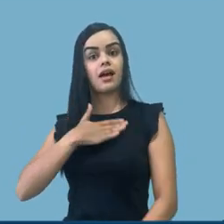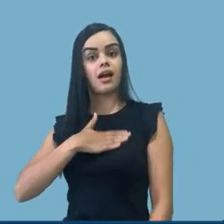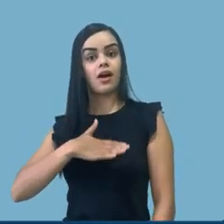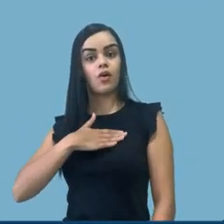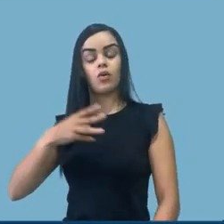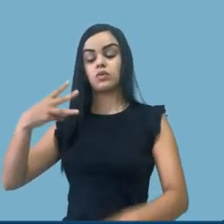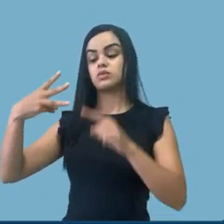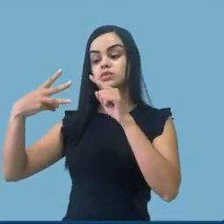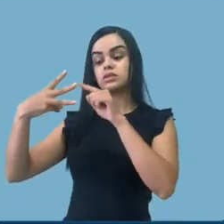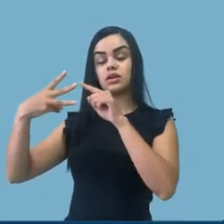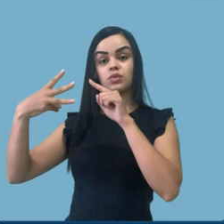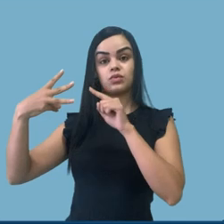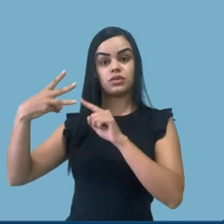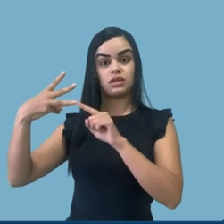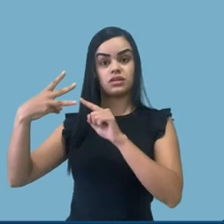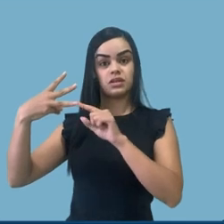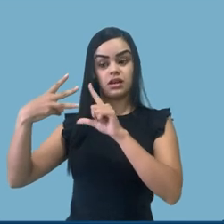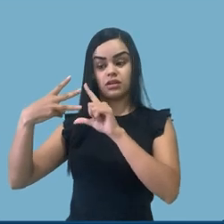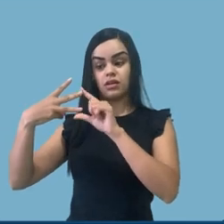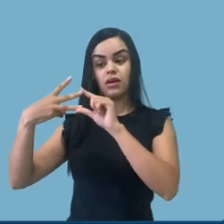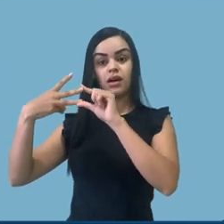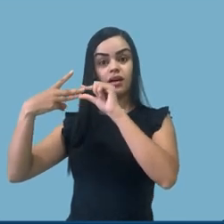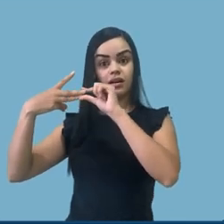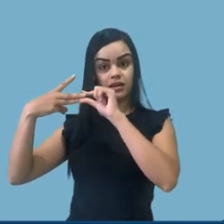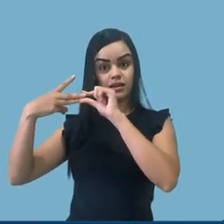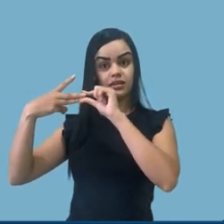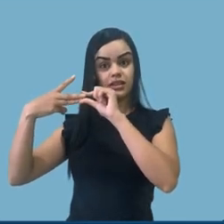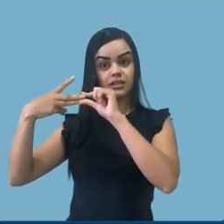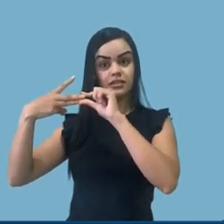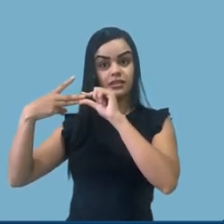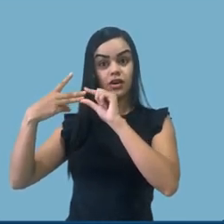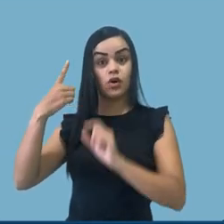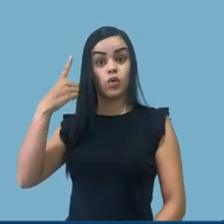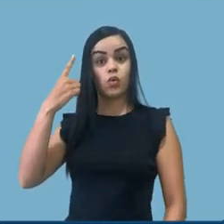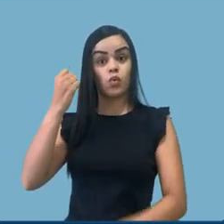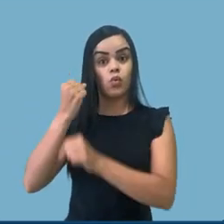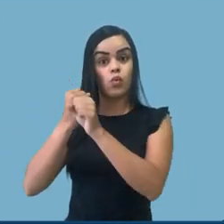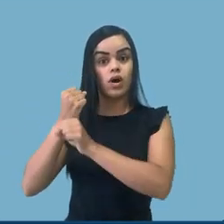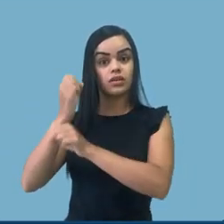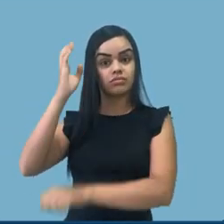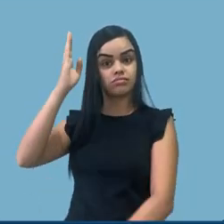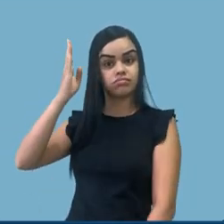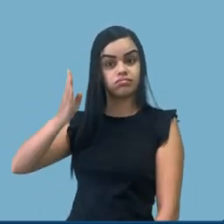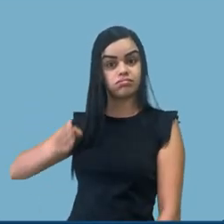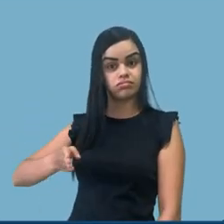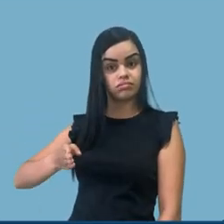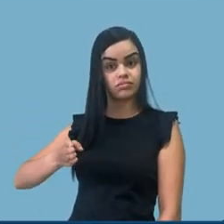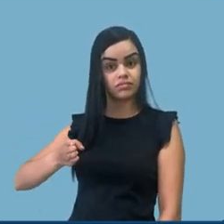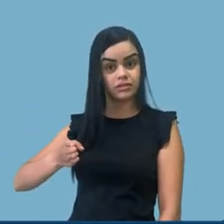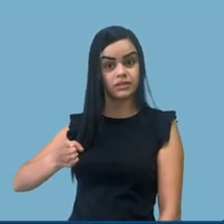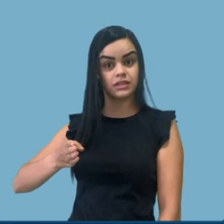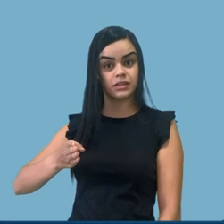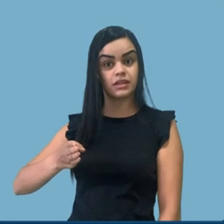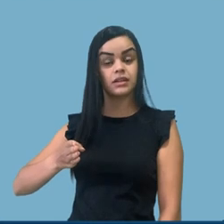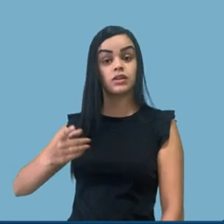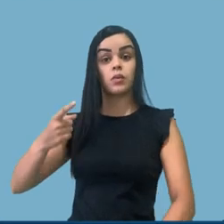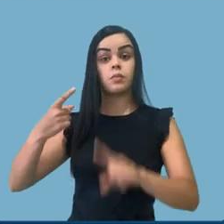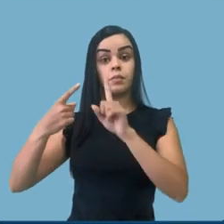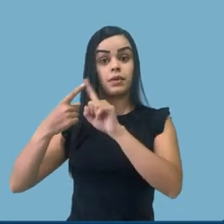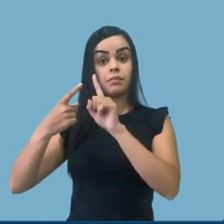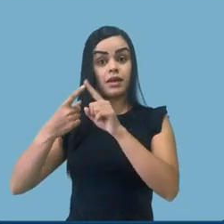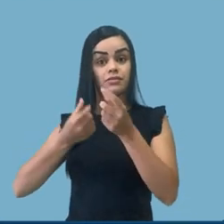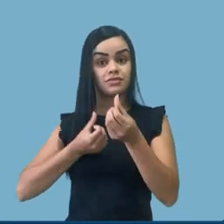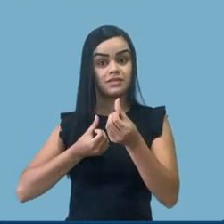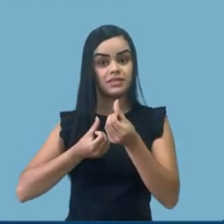e o segundo e terceiro períodos compõem um ciclo anual. Então, teríamos um primeiro